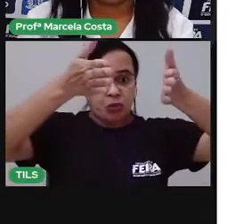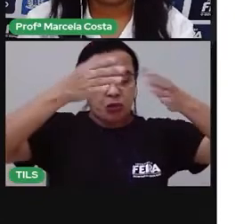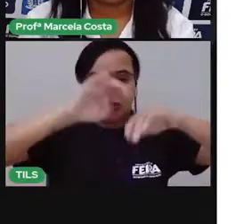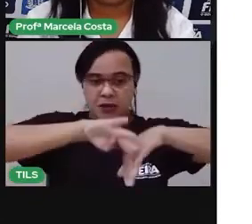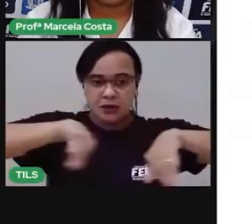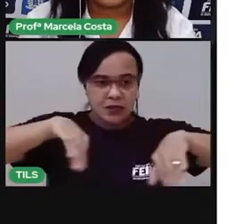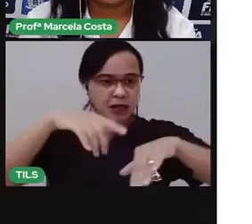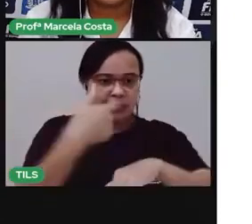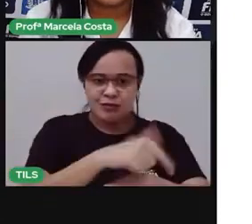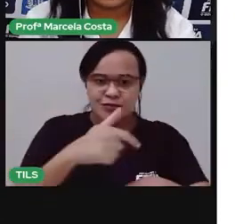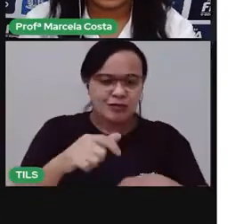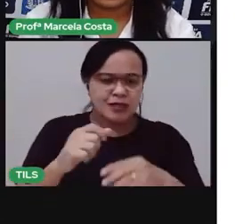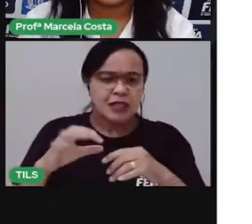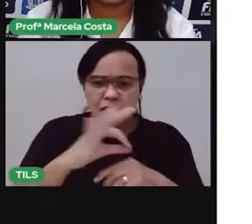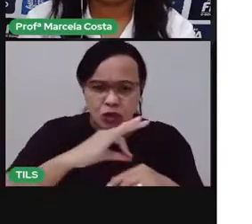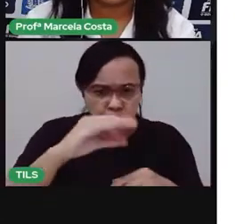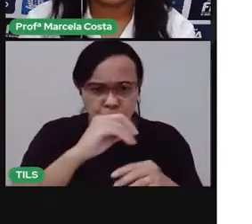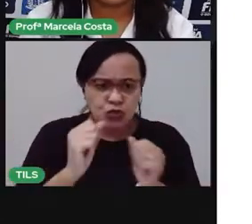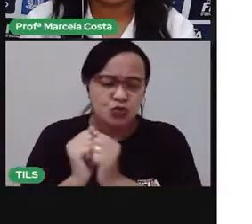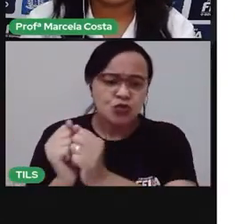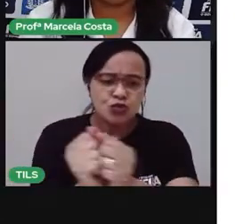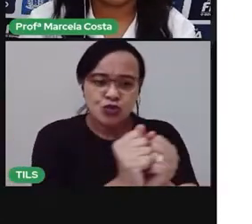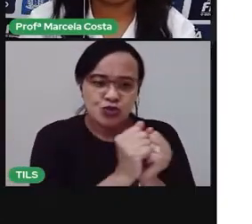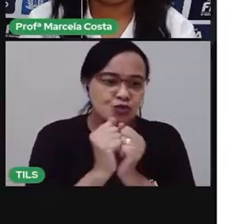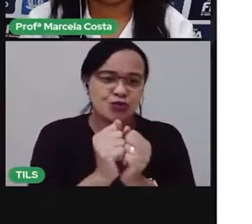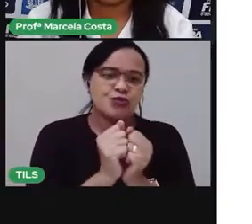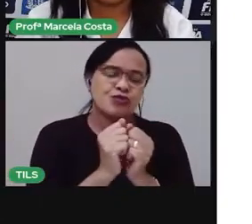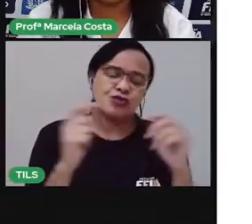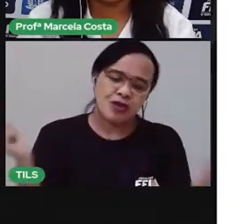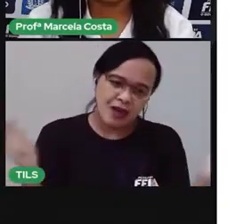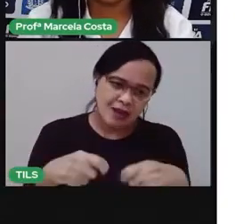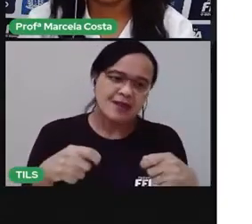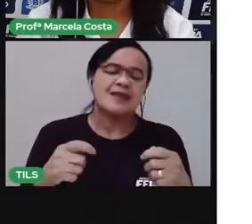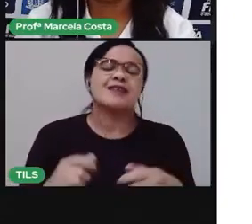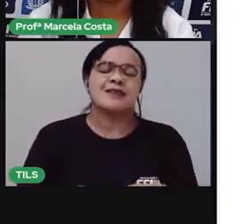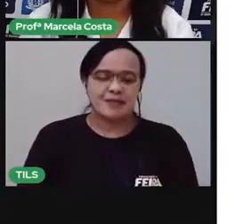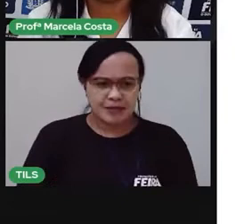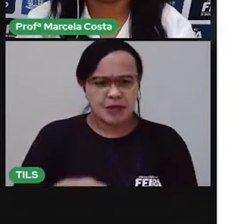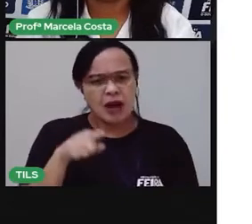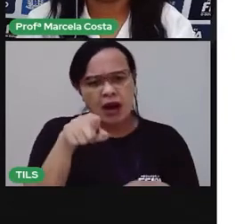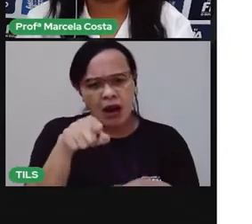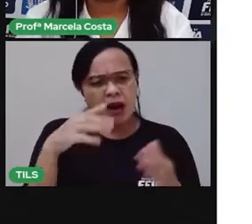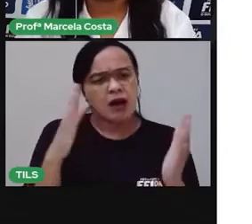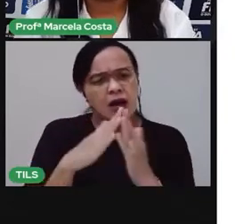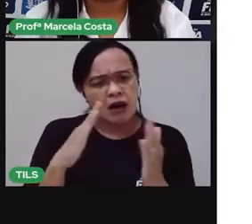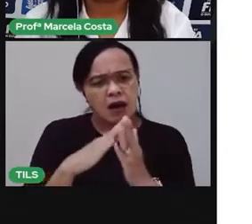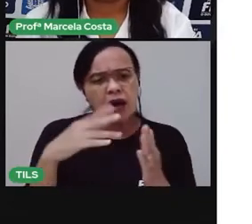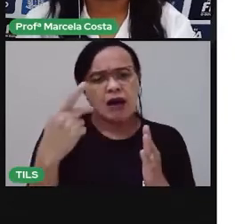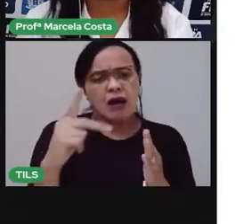Conta pra mim. Aí na sua casa tem paredes separando os ambientes ou é tudo junto?